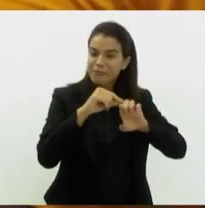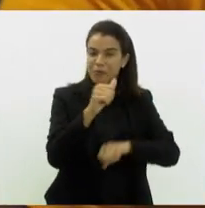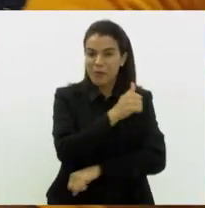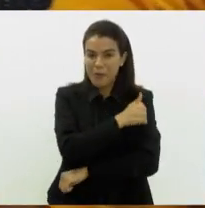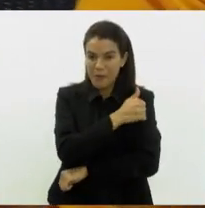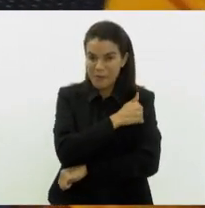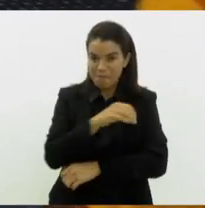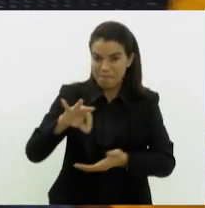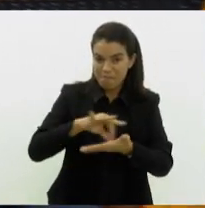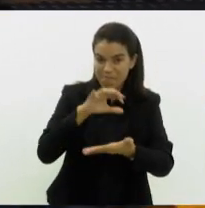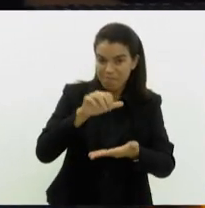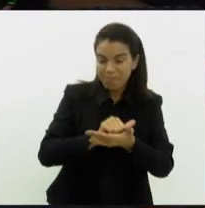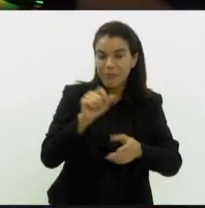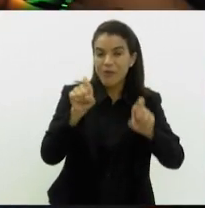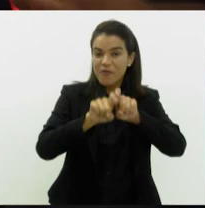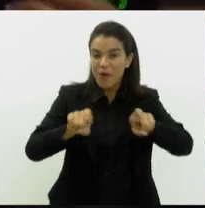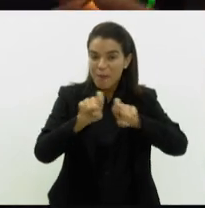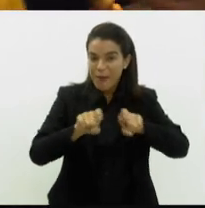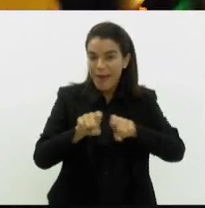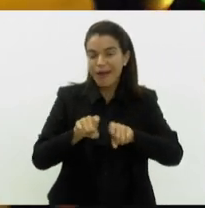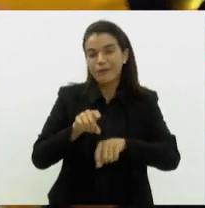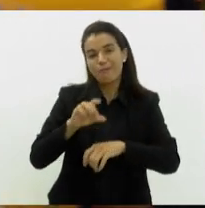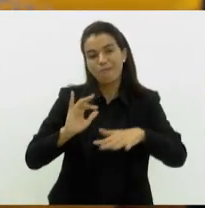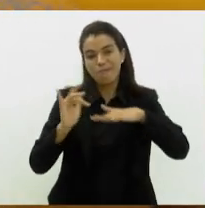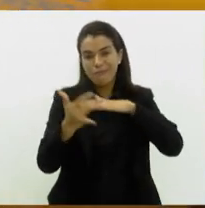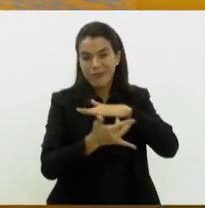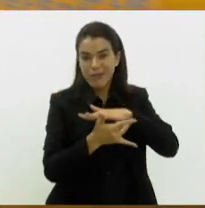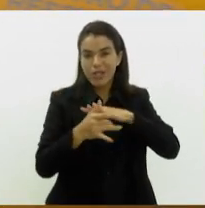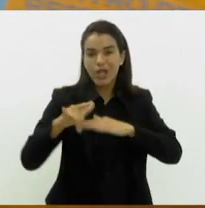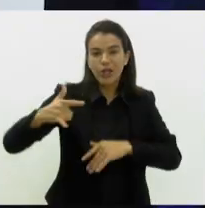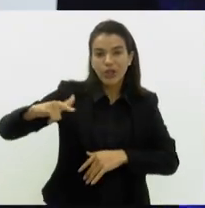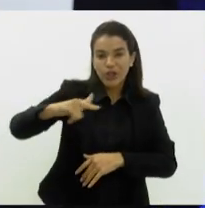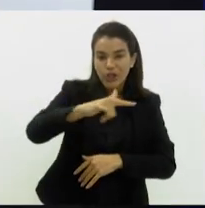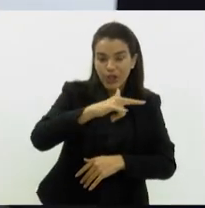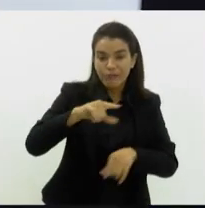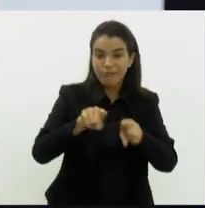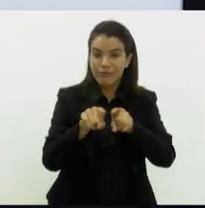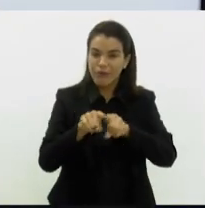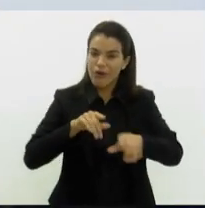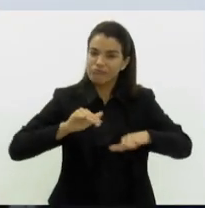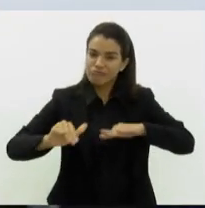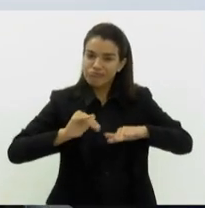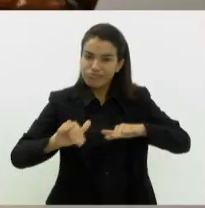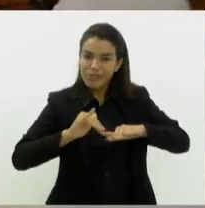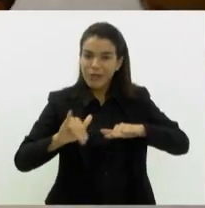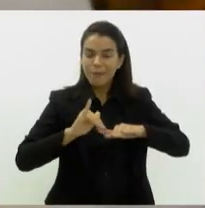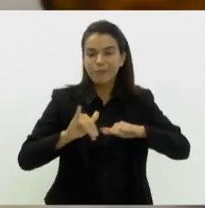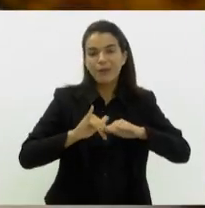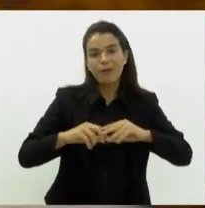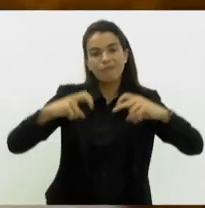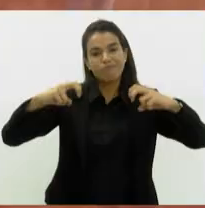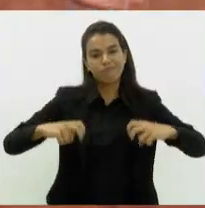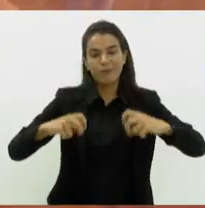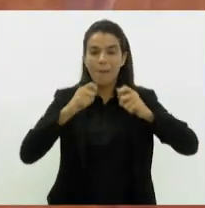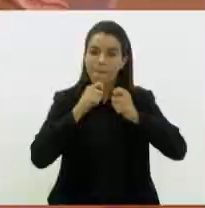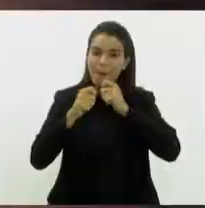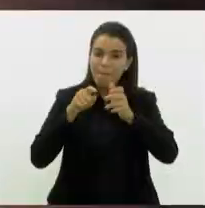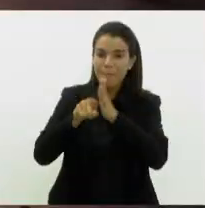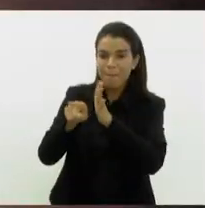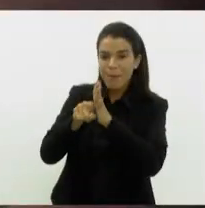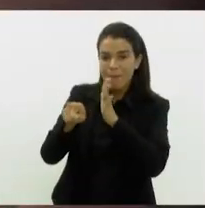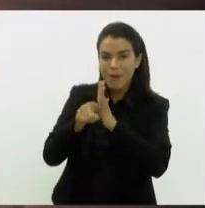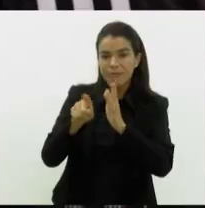inscrever em cursos de informática, mídias sociais, drone, oficina de DJ, podcast, pintura, balé,